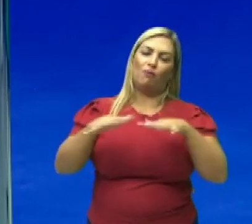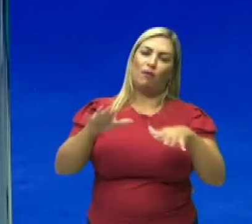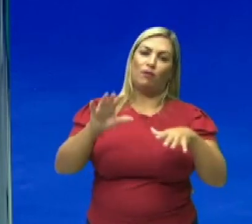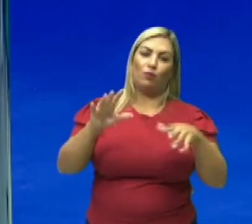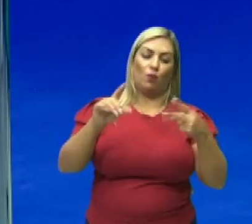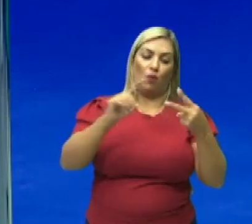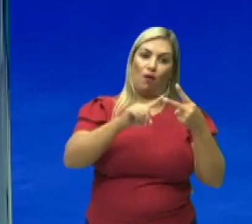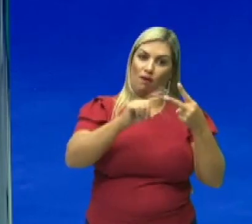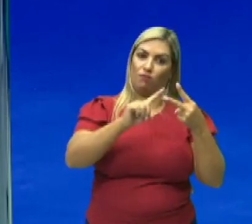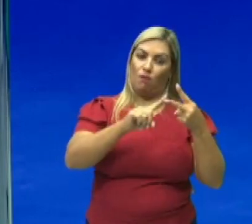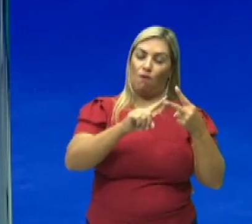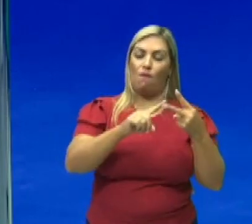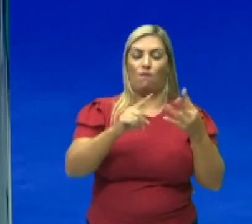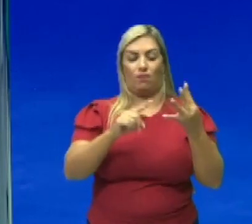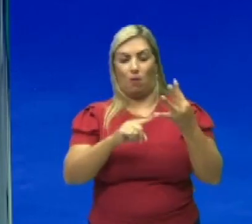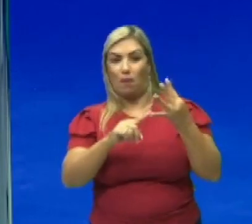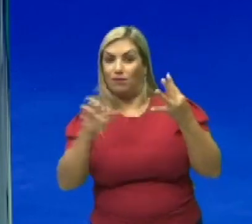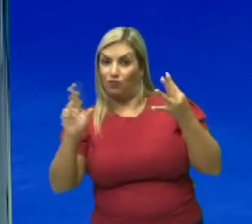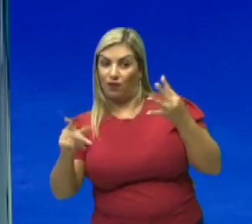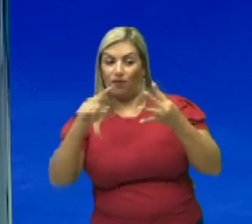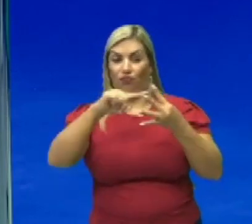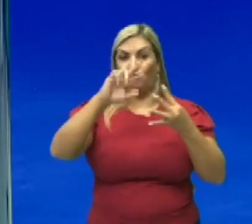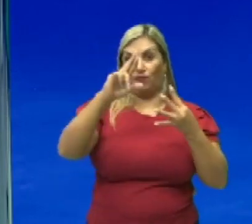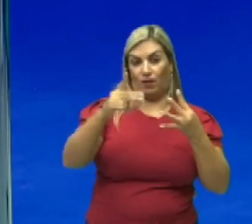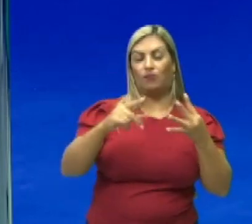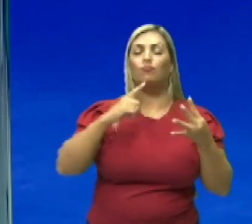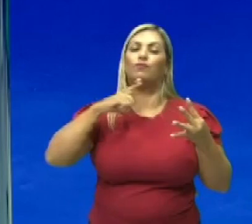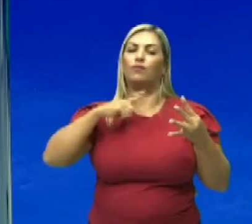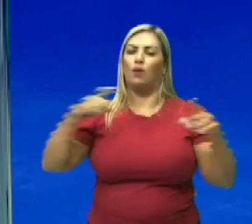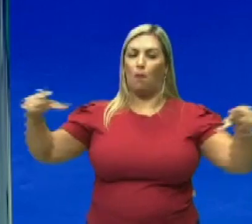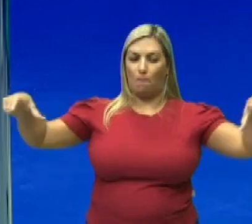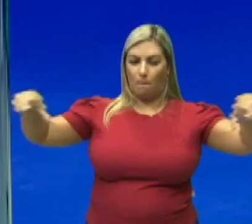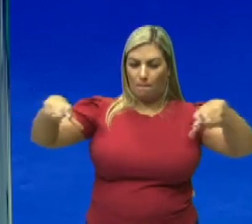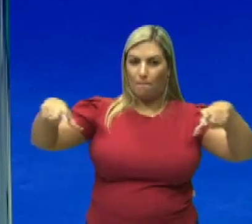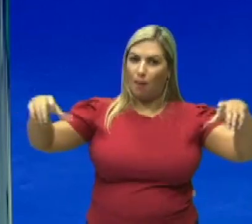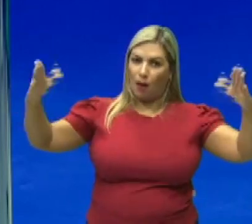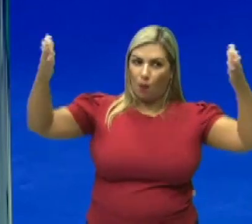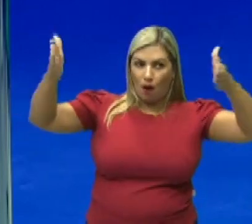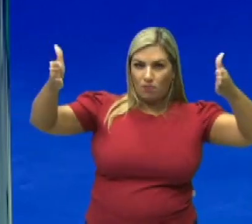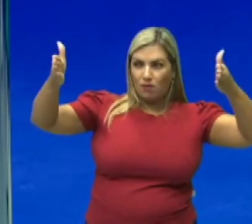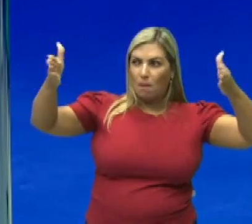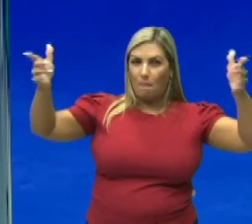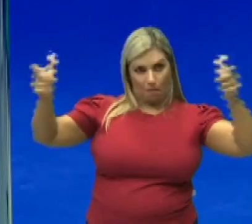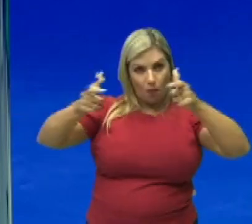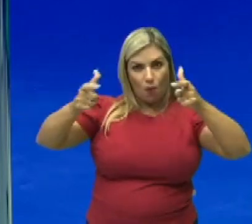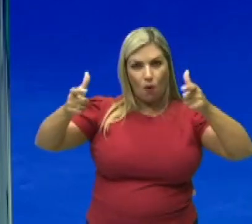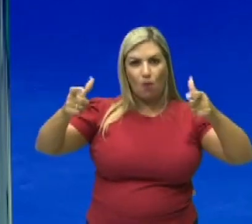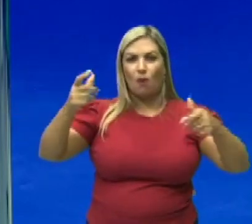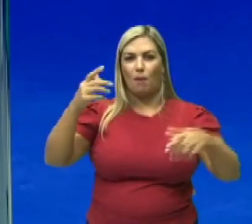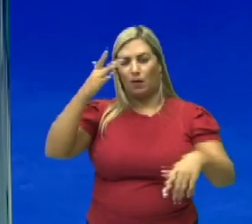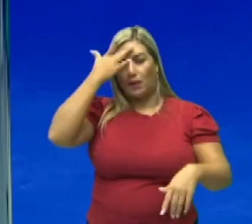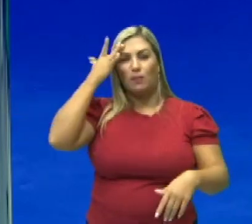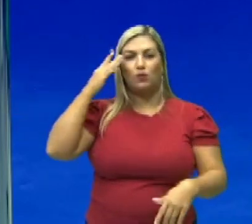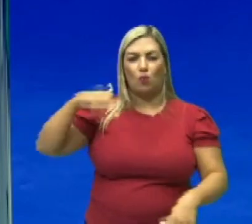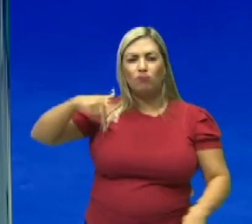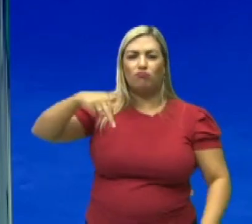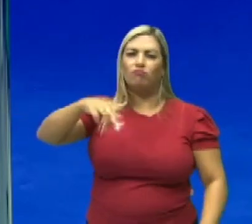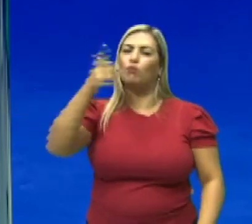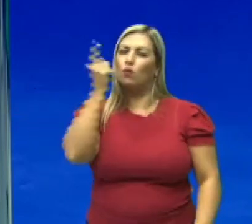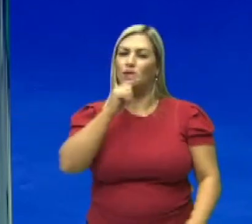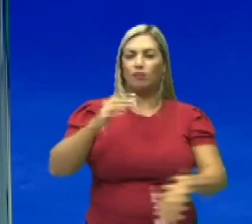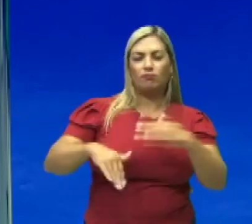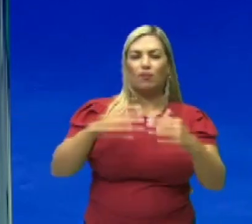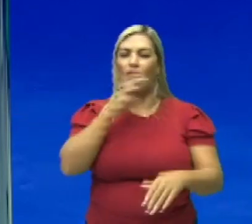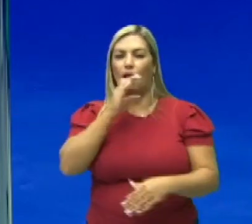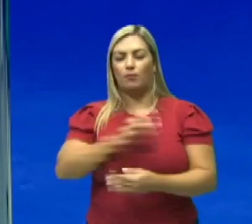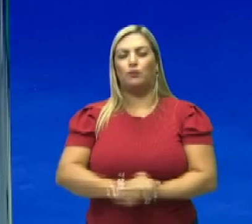handball. Então, o tamanho dessa quadra é reduzido para que o atleta consiga realmente ter um bom desempenho. E o